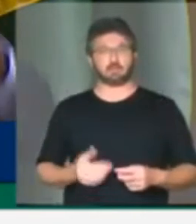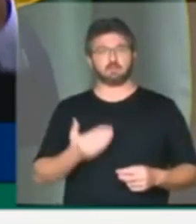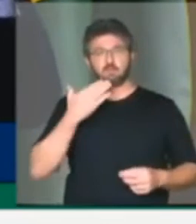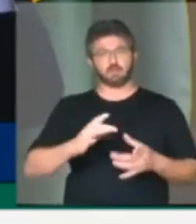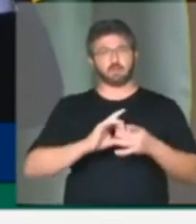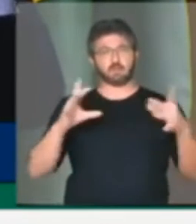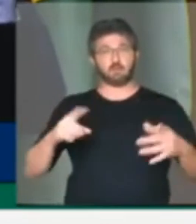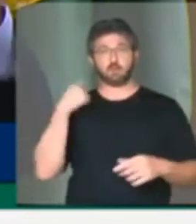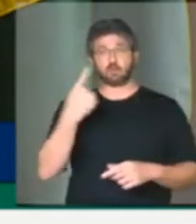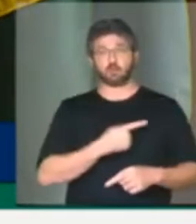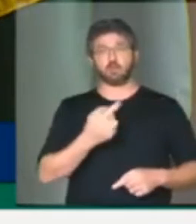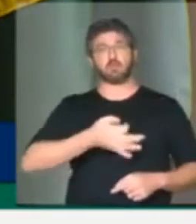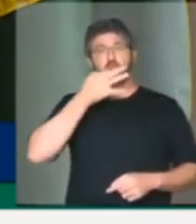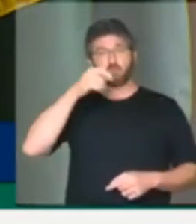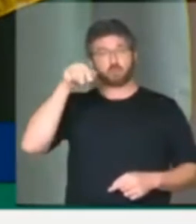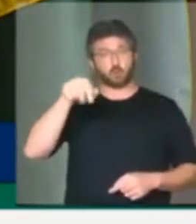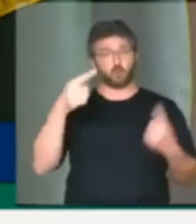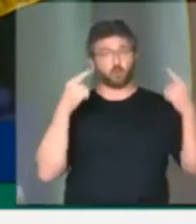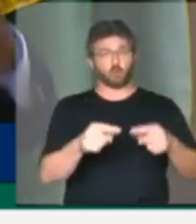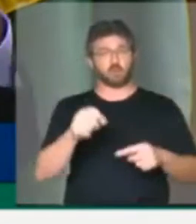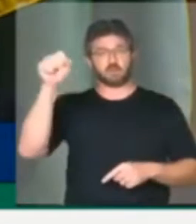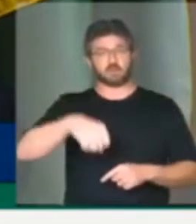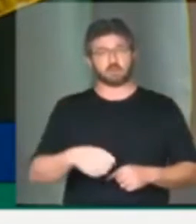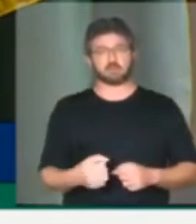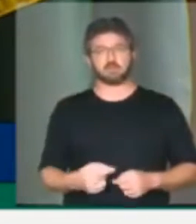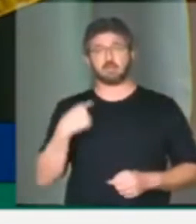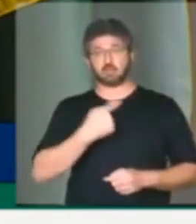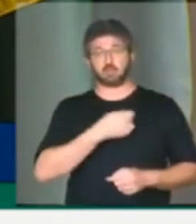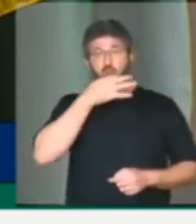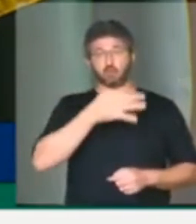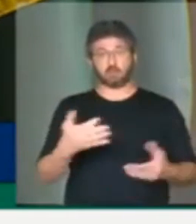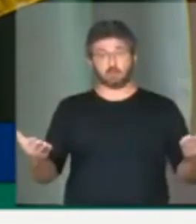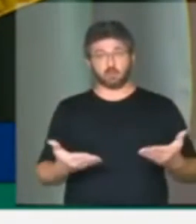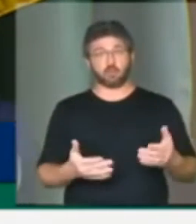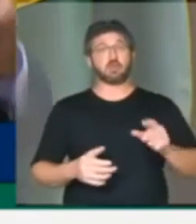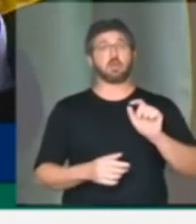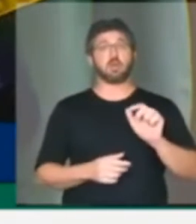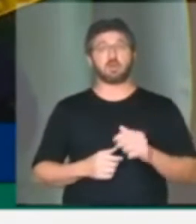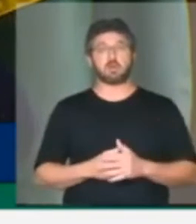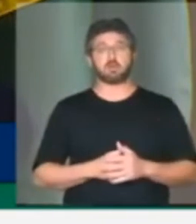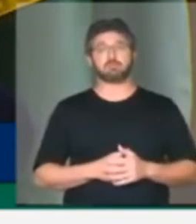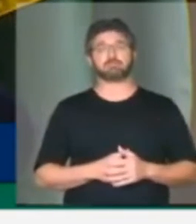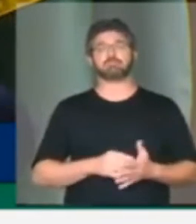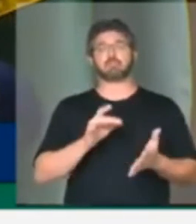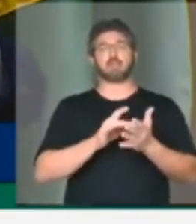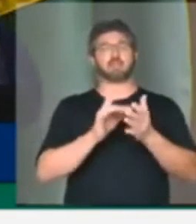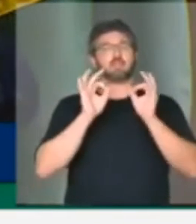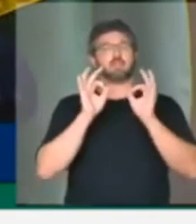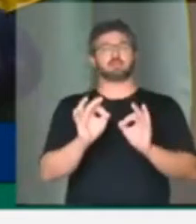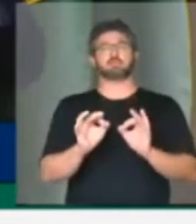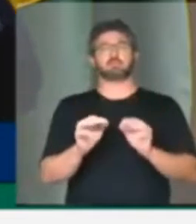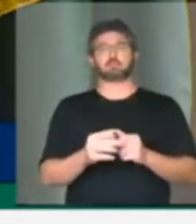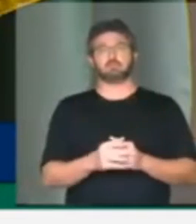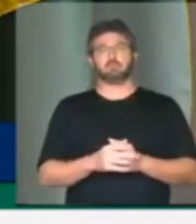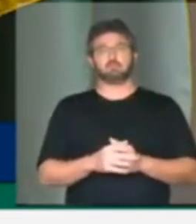temos que nos manifestar contra isso. E a nossa posição política hoje é exatamente pela